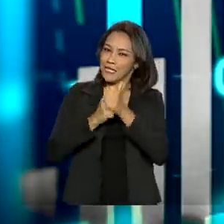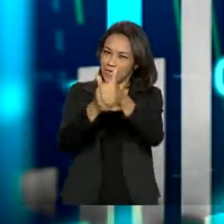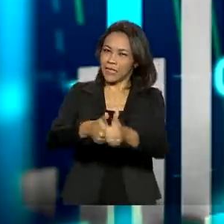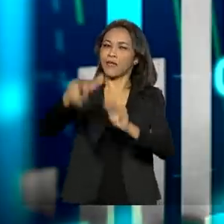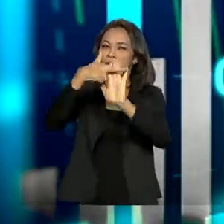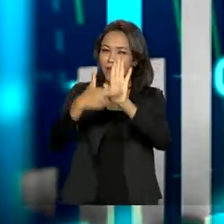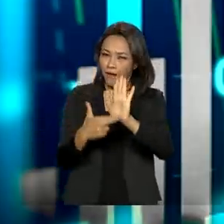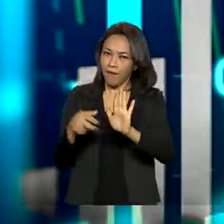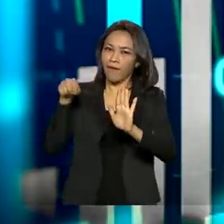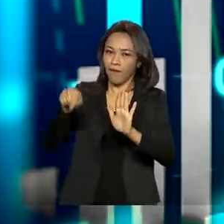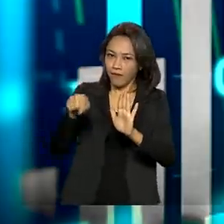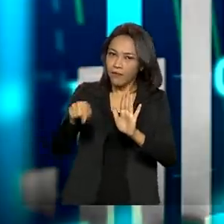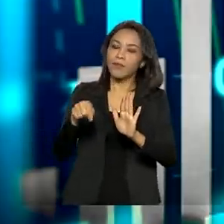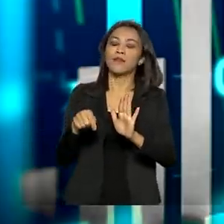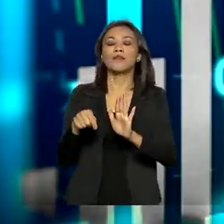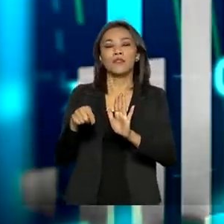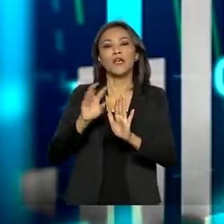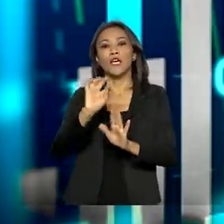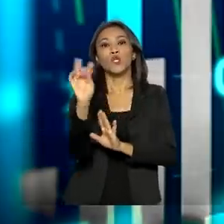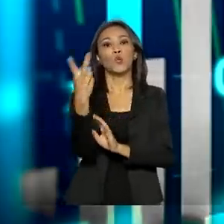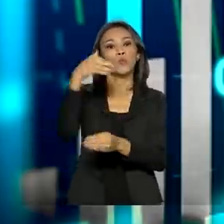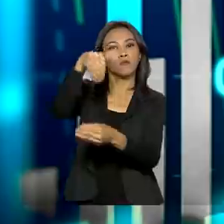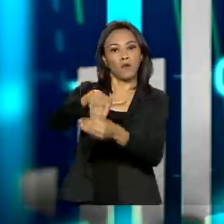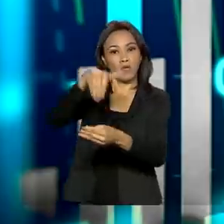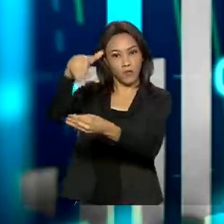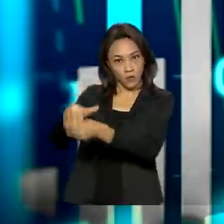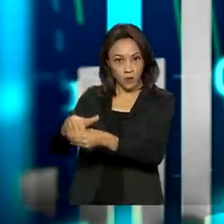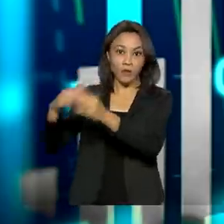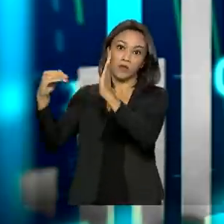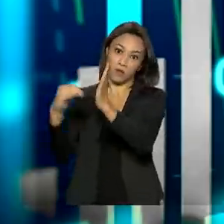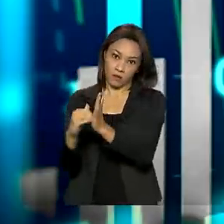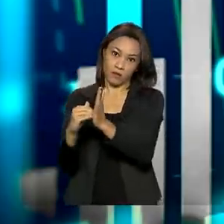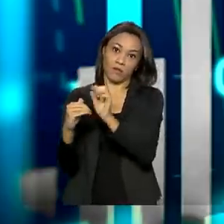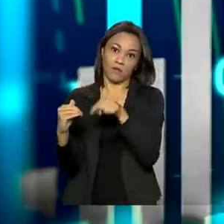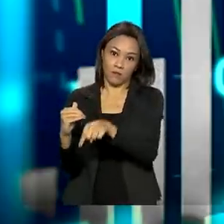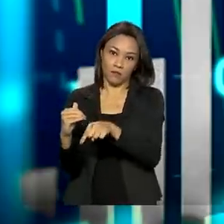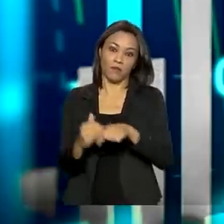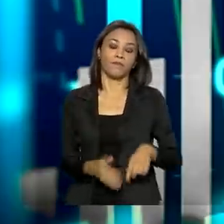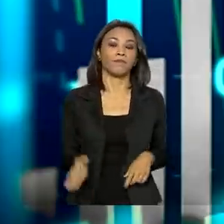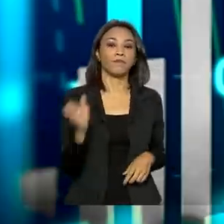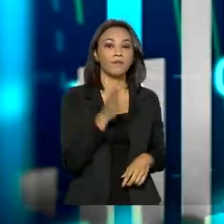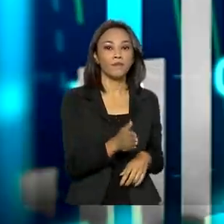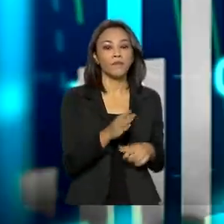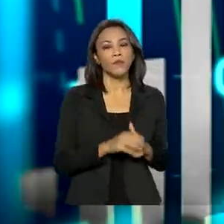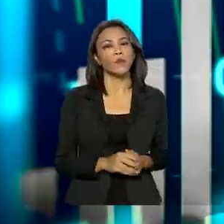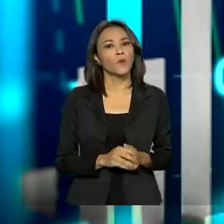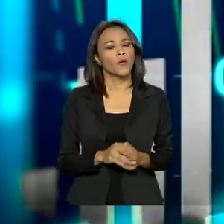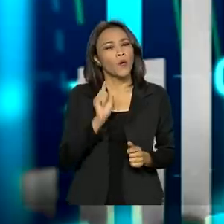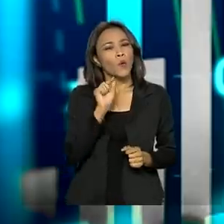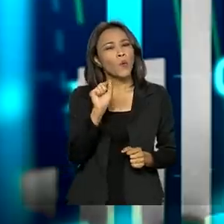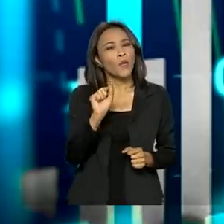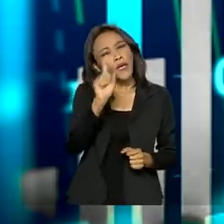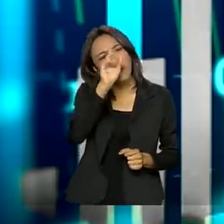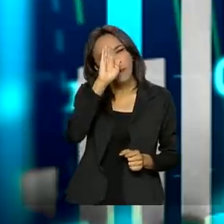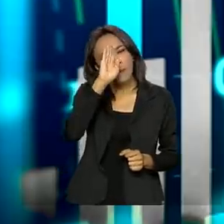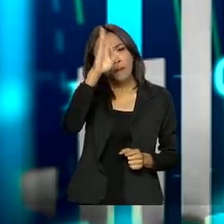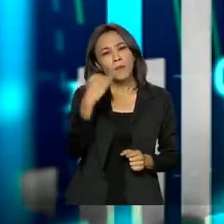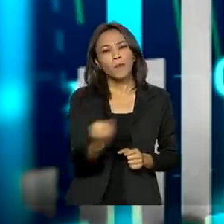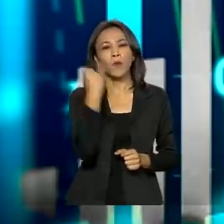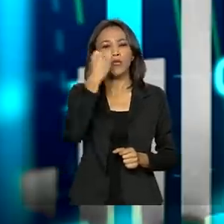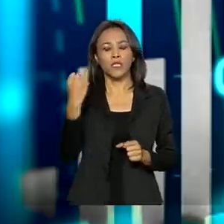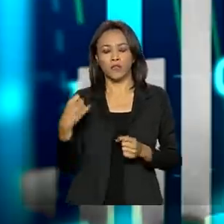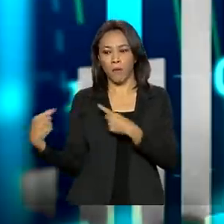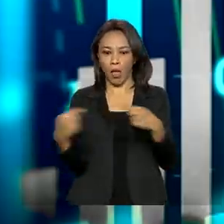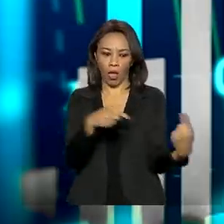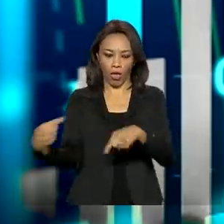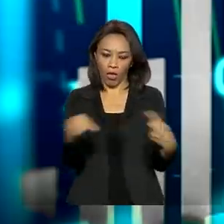que ser aprovada qualquer mudança constitucional em duas votações naquela casa. O ponto importante que gerou toda a tensão sobre ela